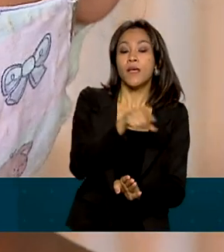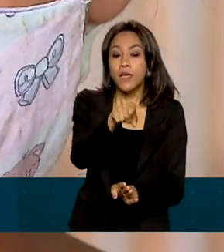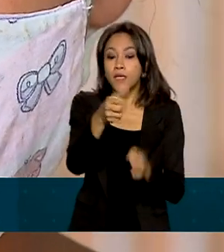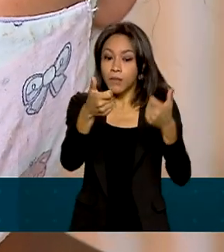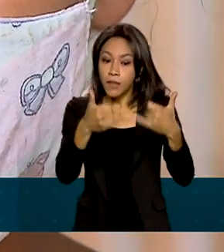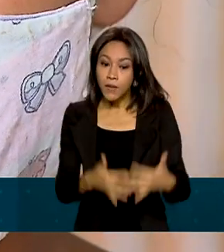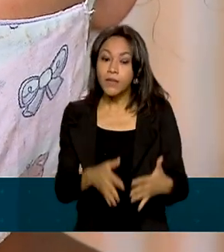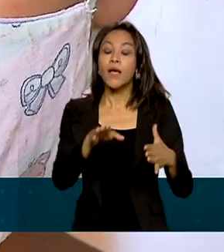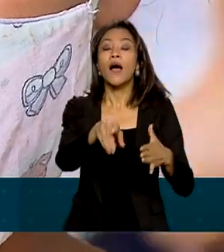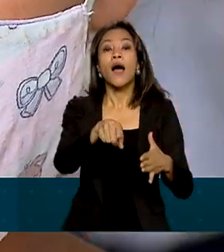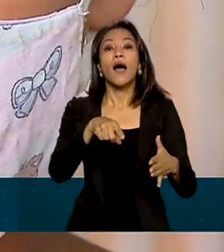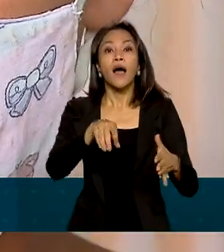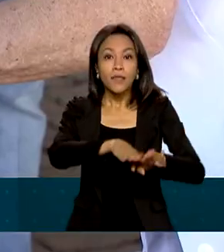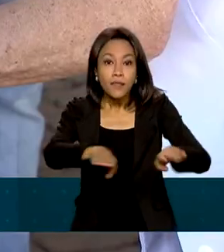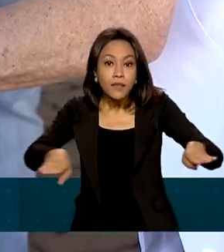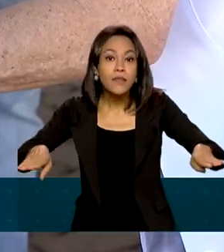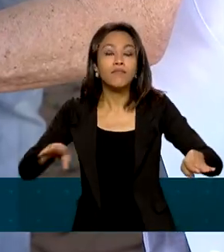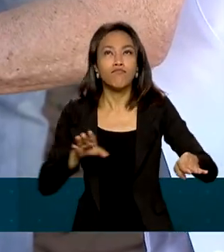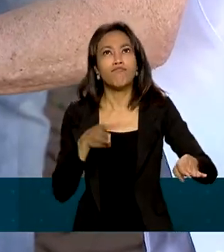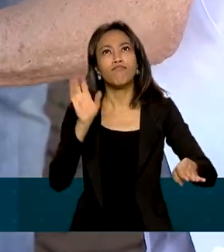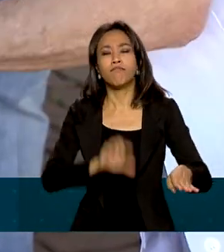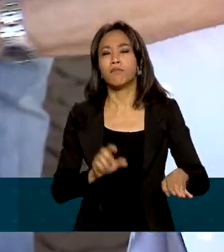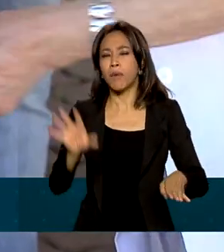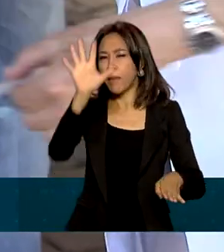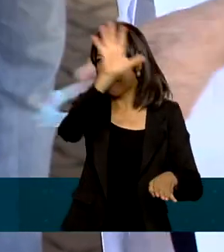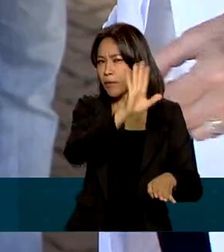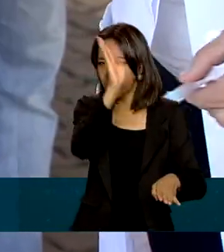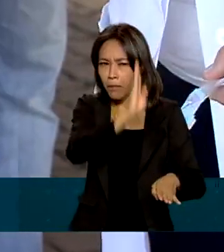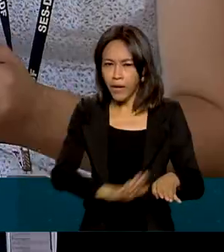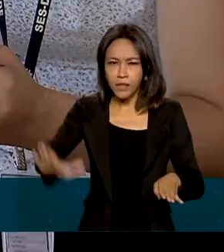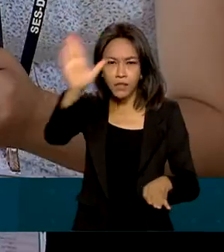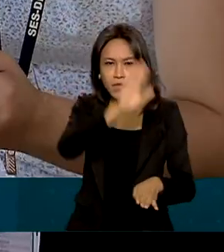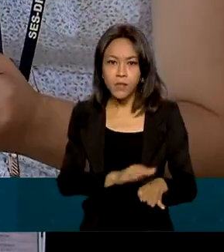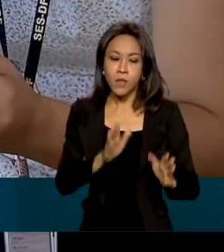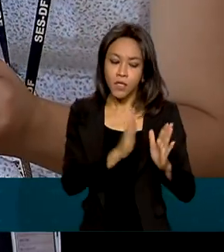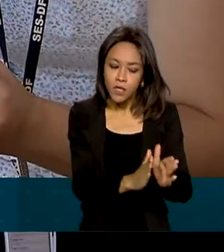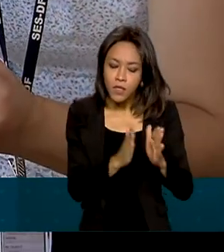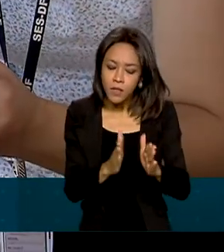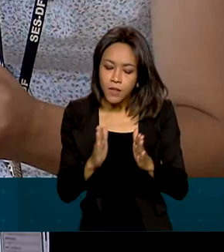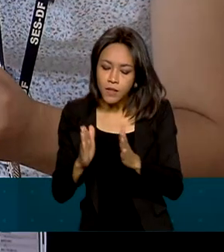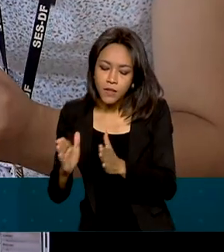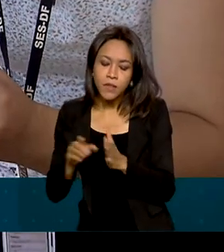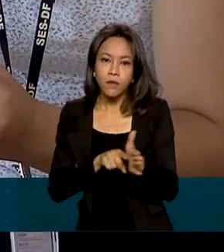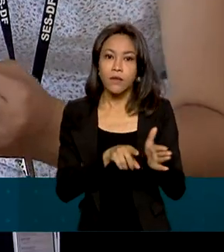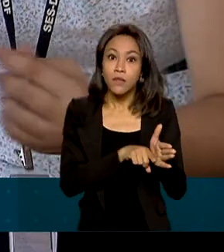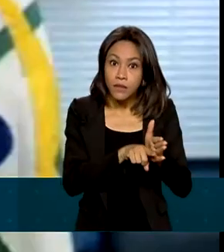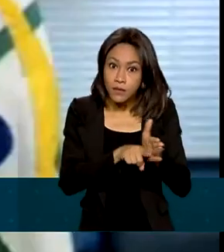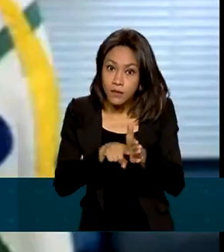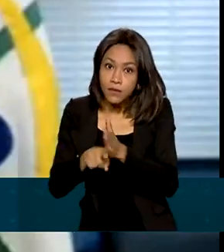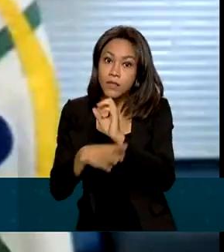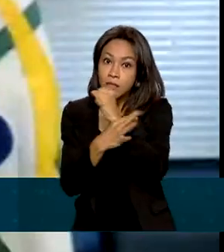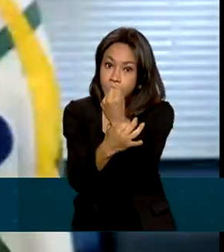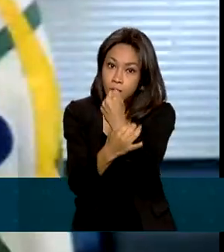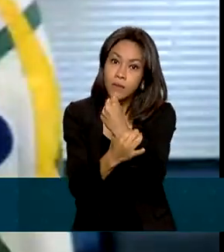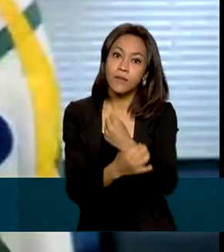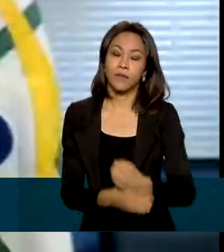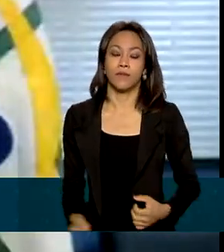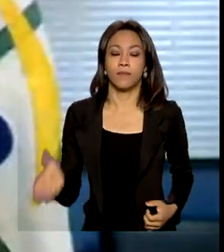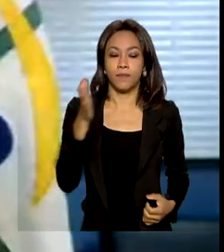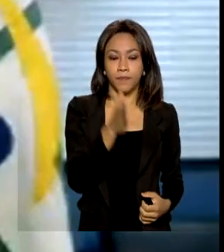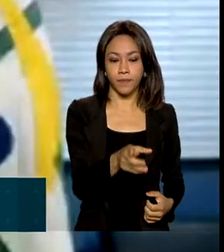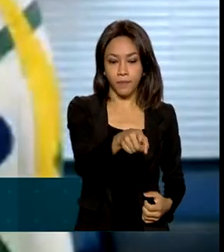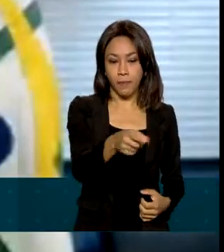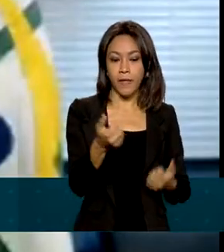vacinação infantil em todo o país, com avaliações regulares de eficiência e segurança. A decisão